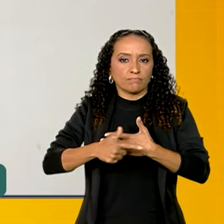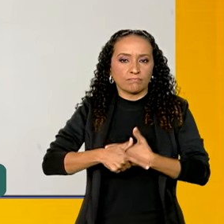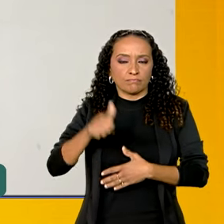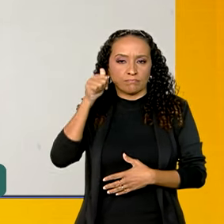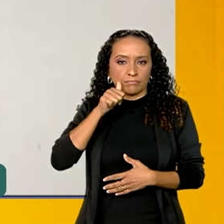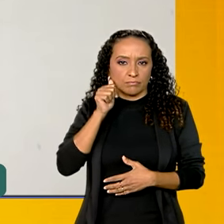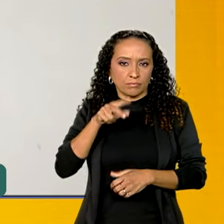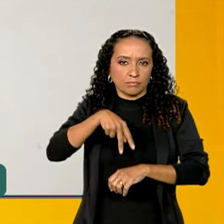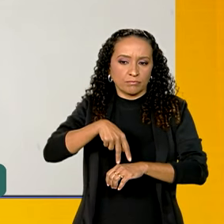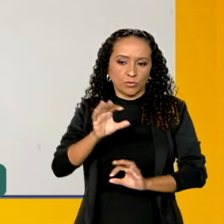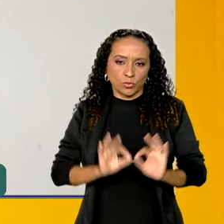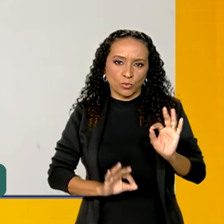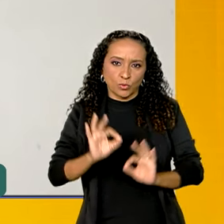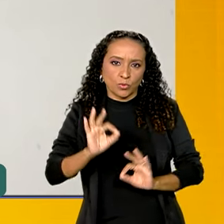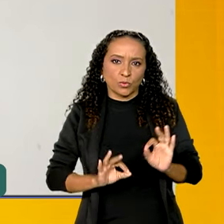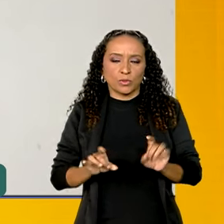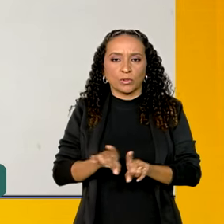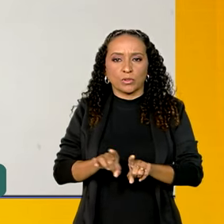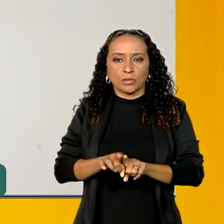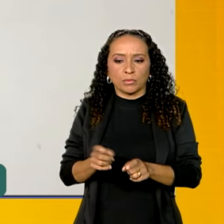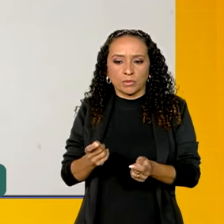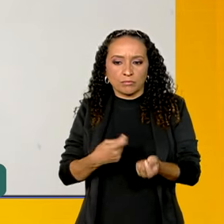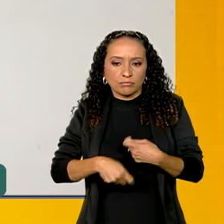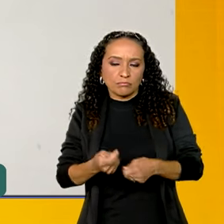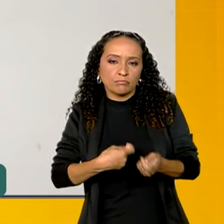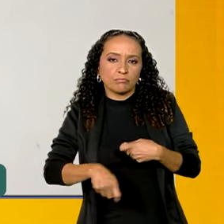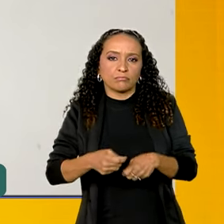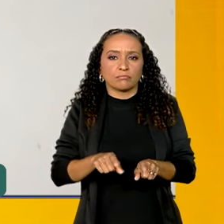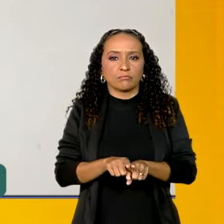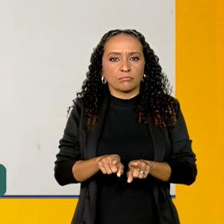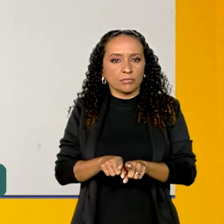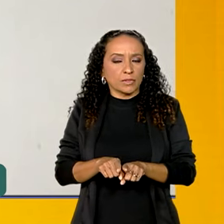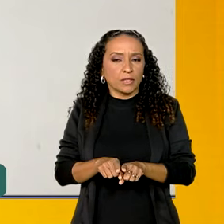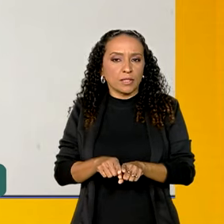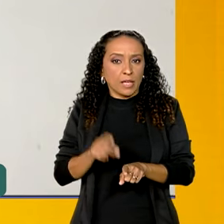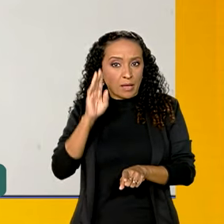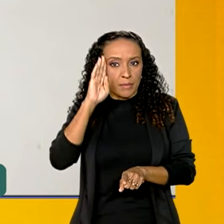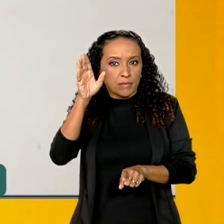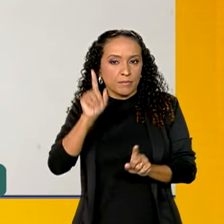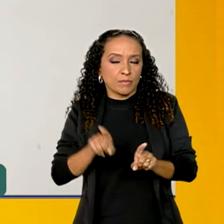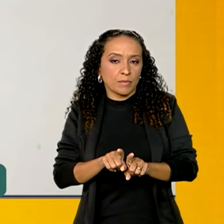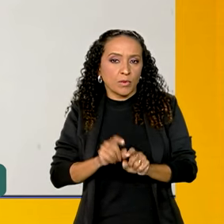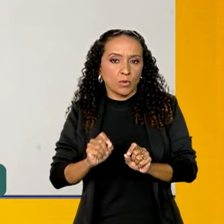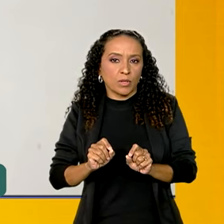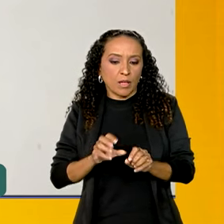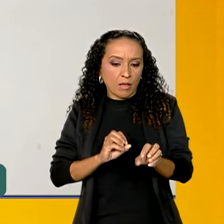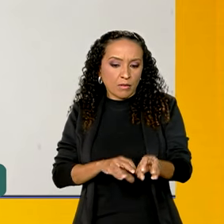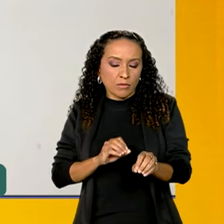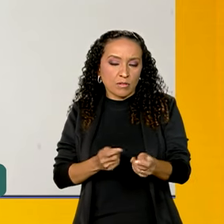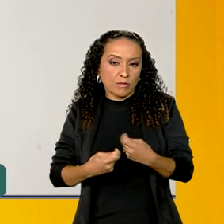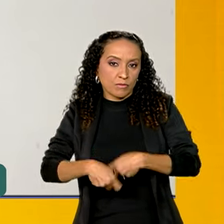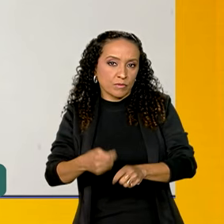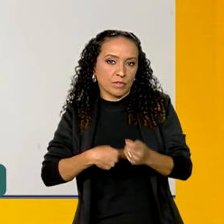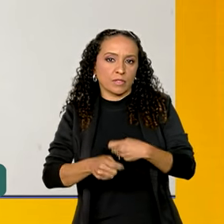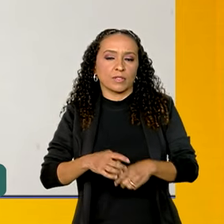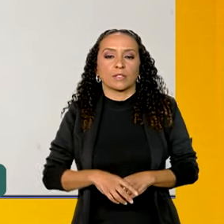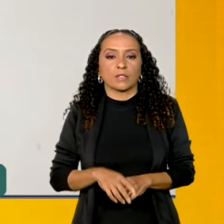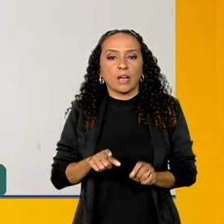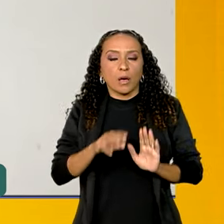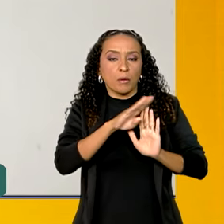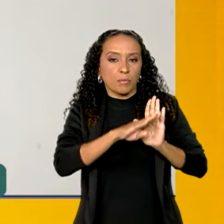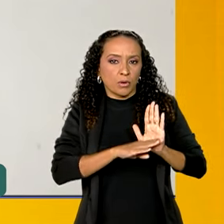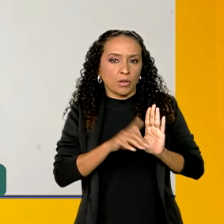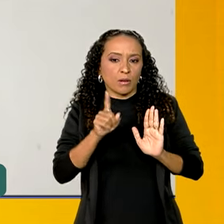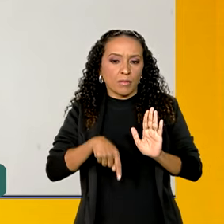na organização das finanças e, inclusive, nesse papel de educação financeira. O programa,